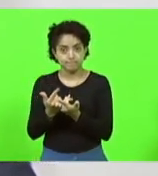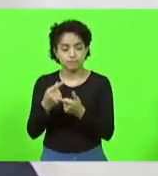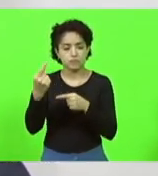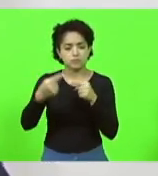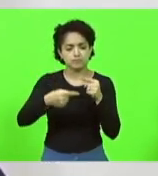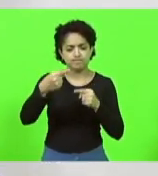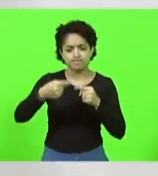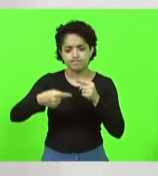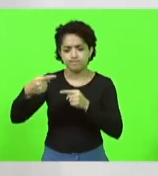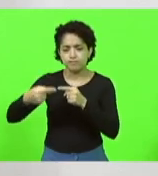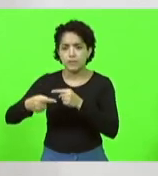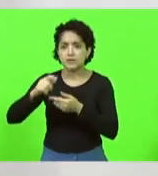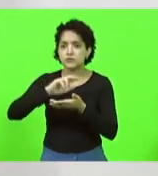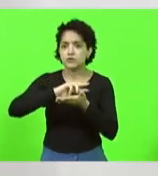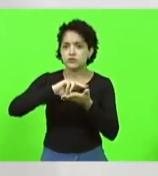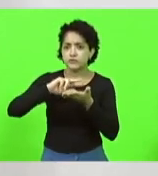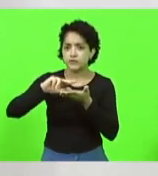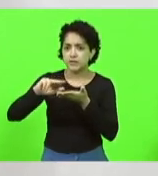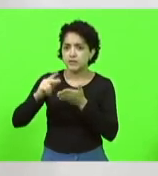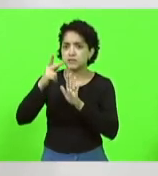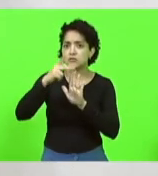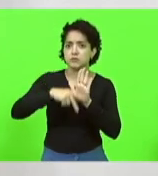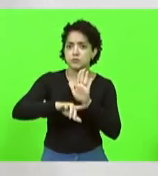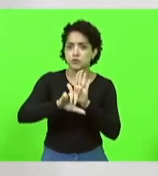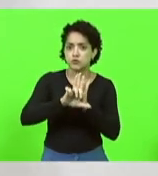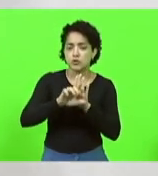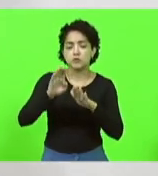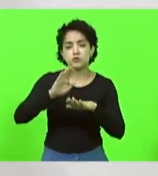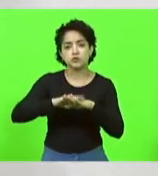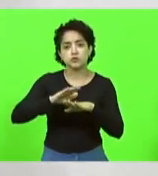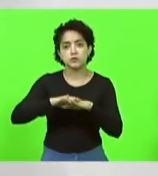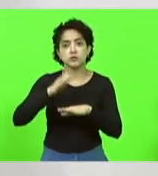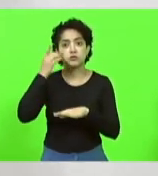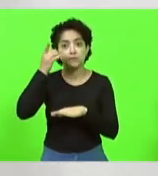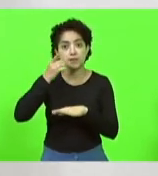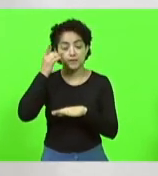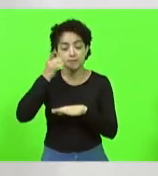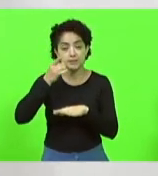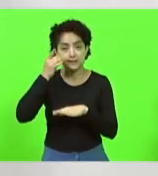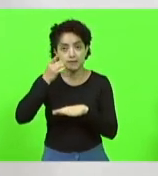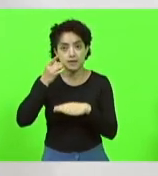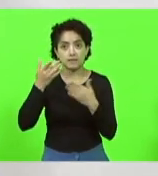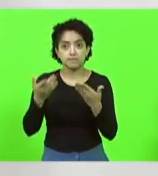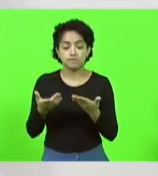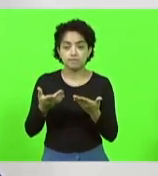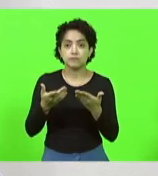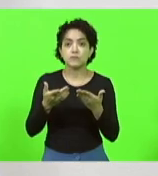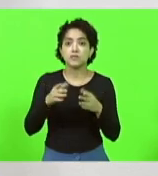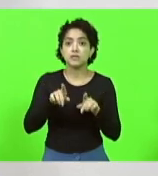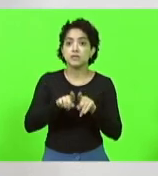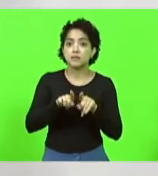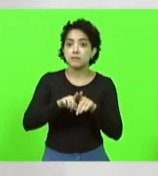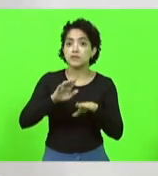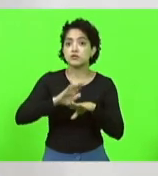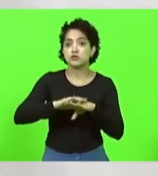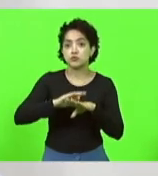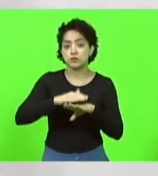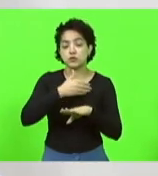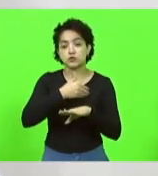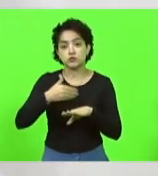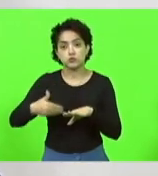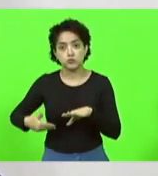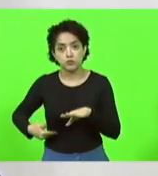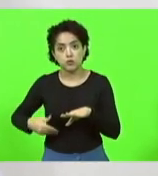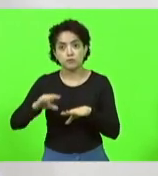projetos. Projetos de origem parlamentar, projetos de origem do governo, do TJ,